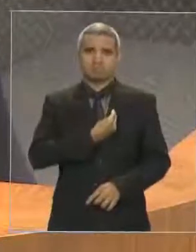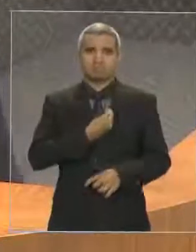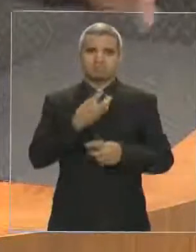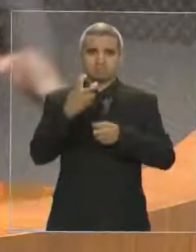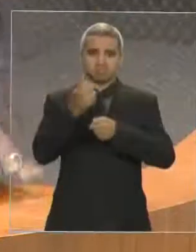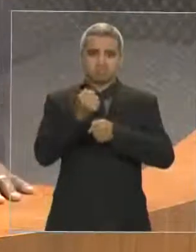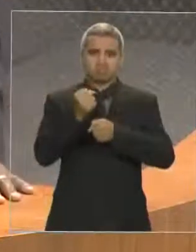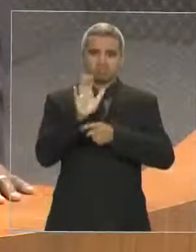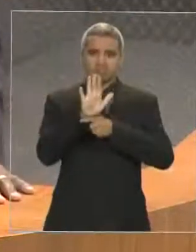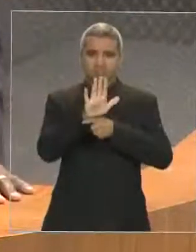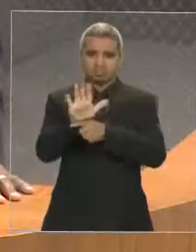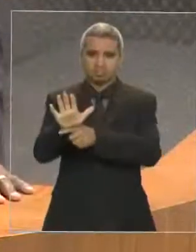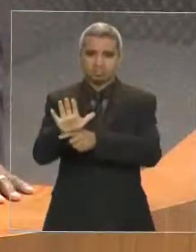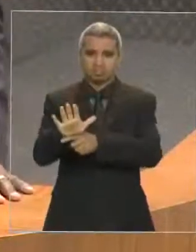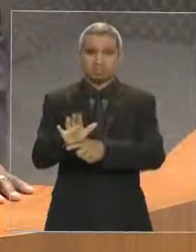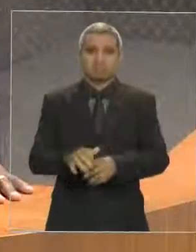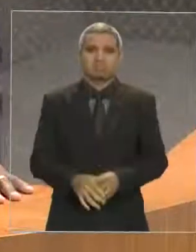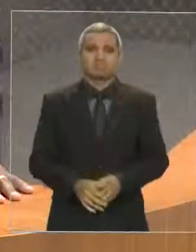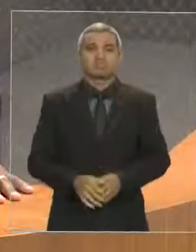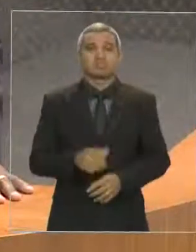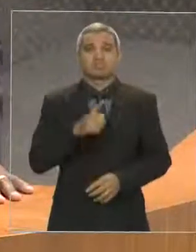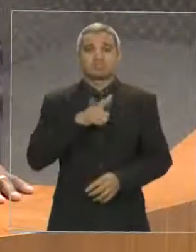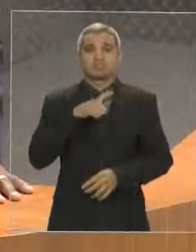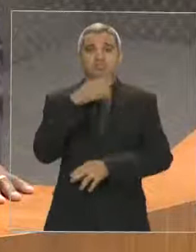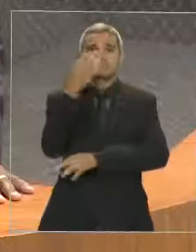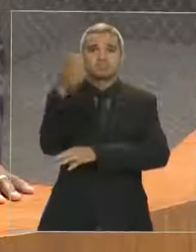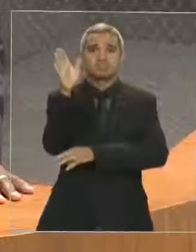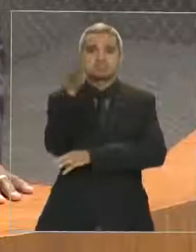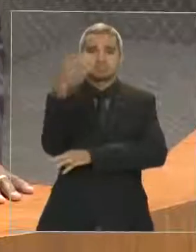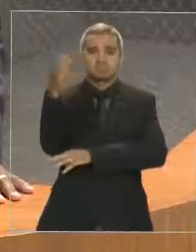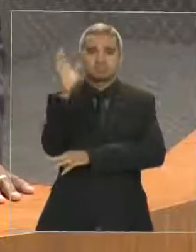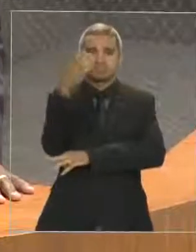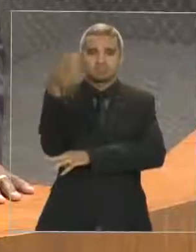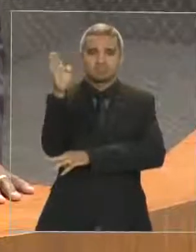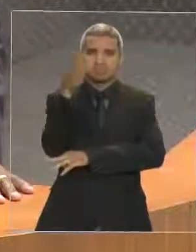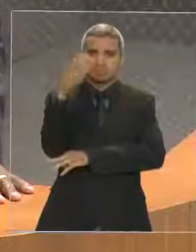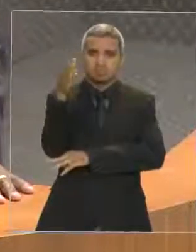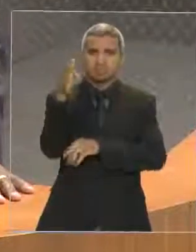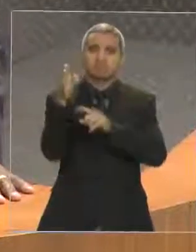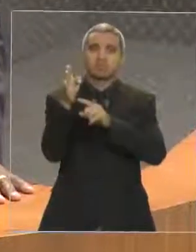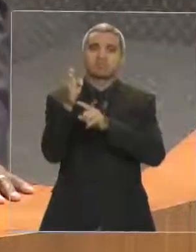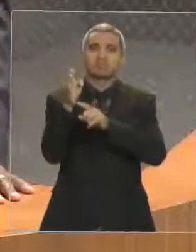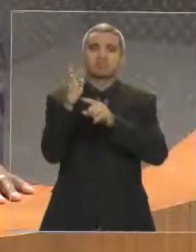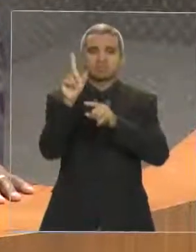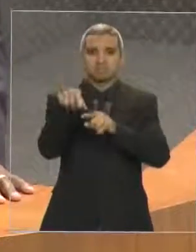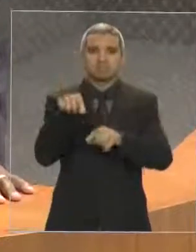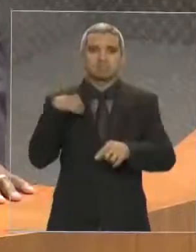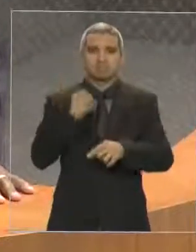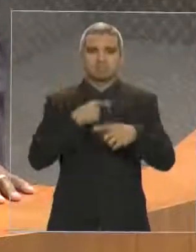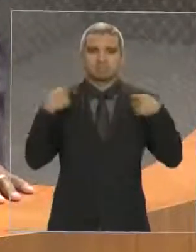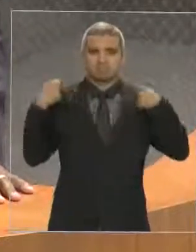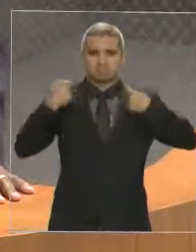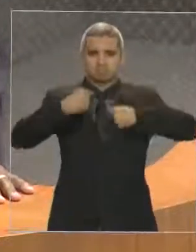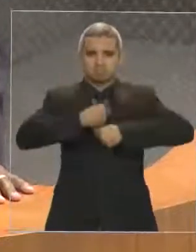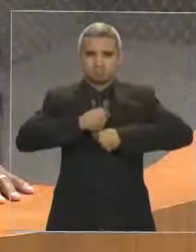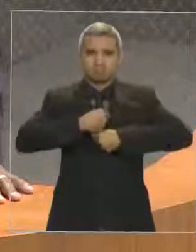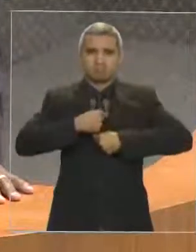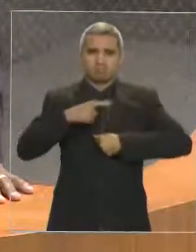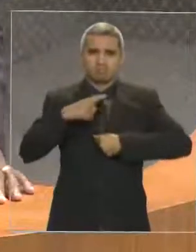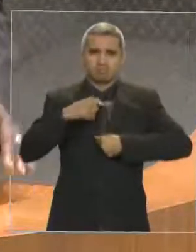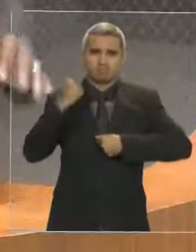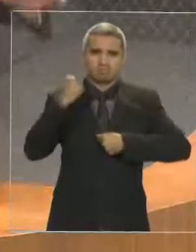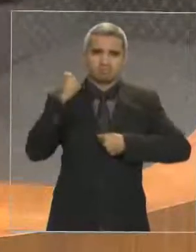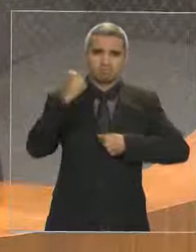outro lado lá, que na paz nos agasalha, há de ser nossa mortalha na arrancada derradeira.